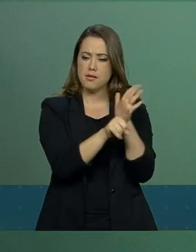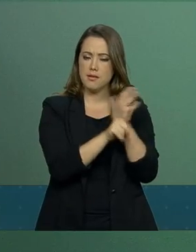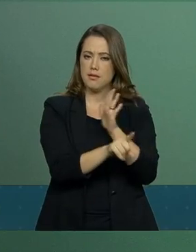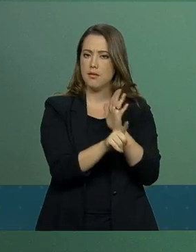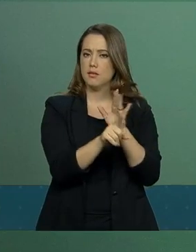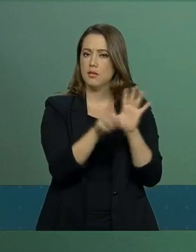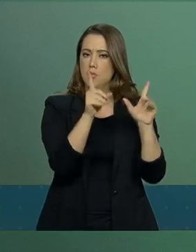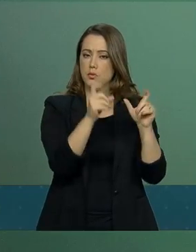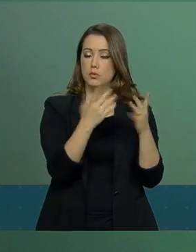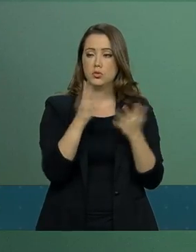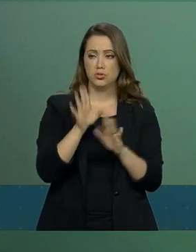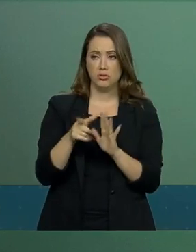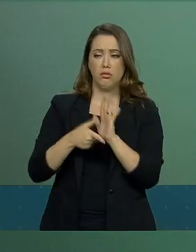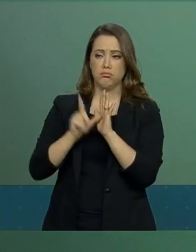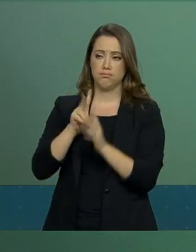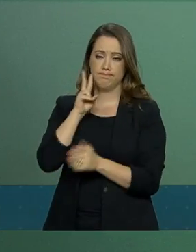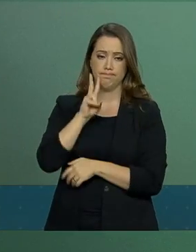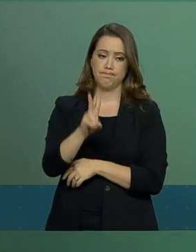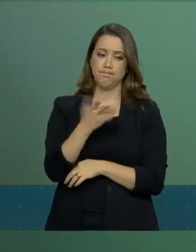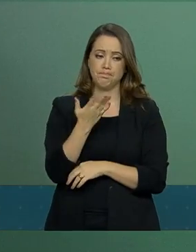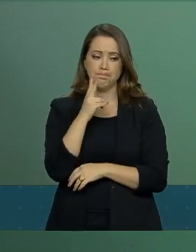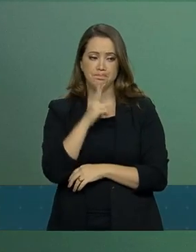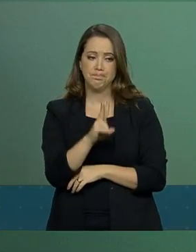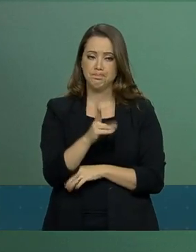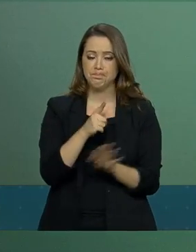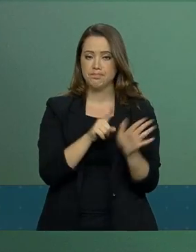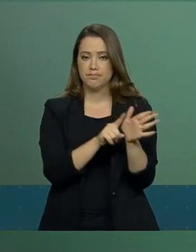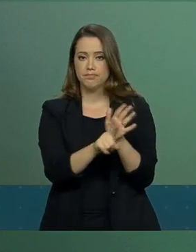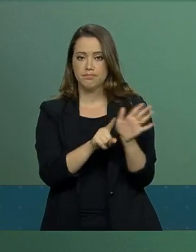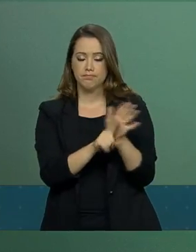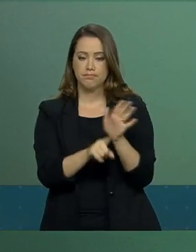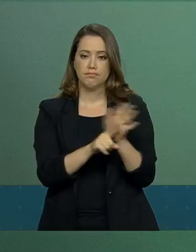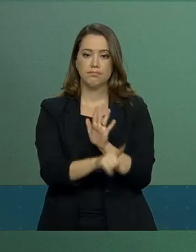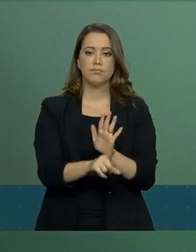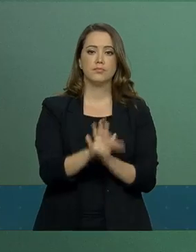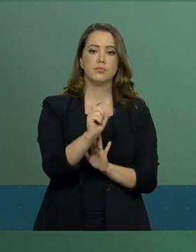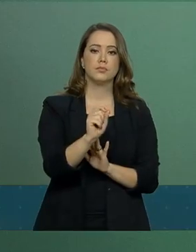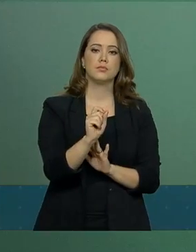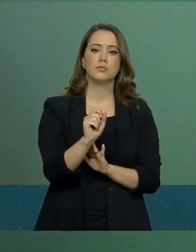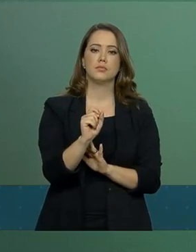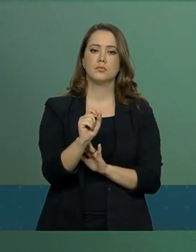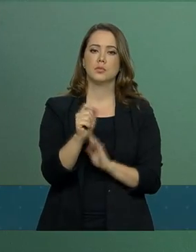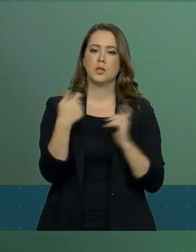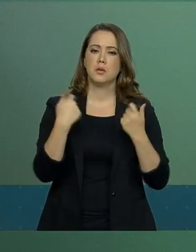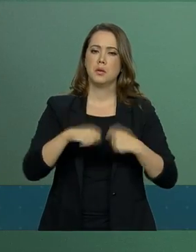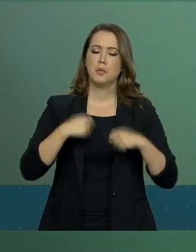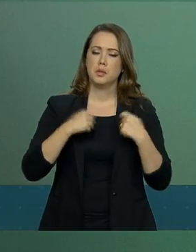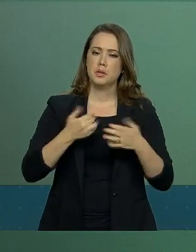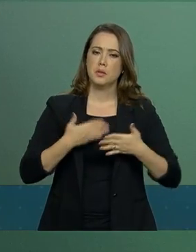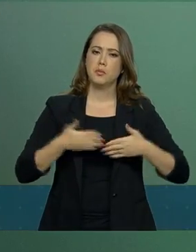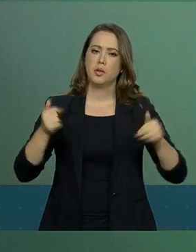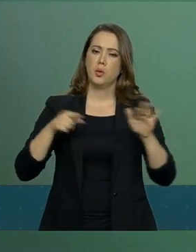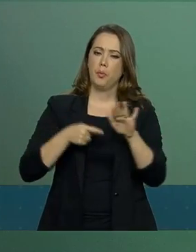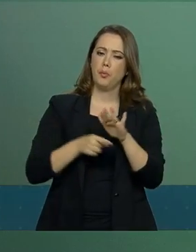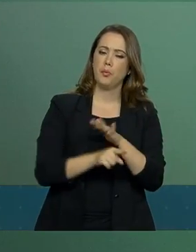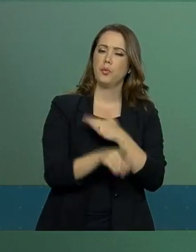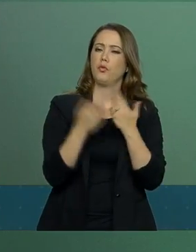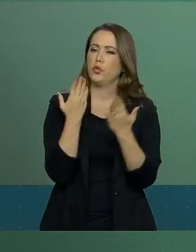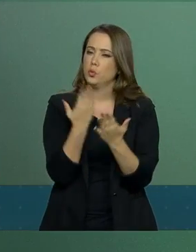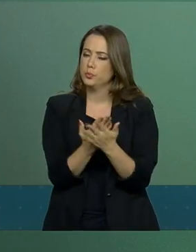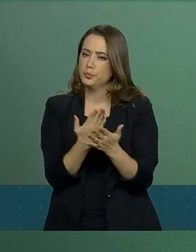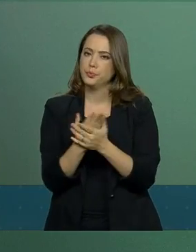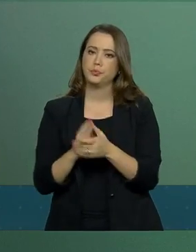ele as vê com certa necessidade de melhor aprofundamento.